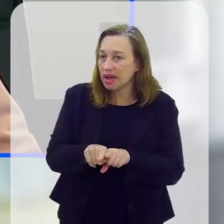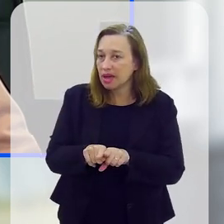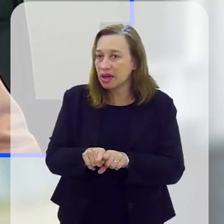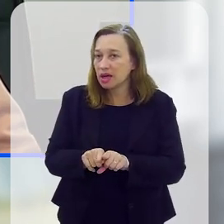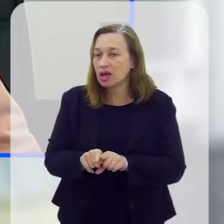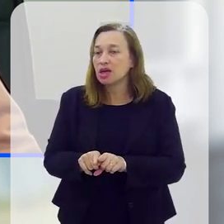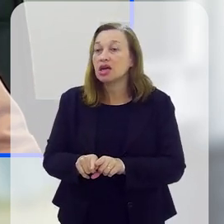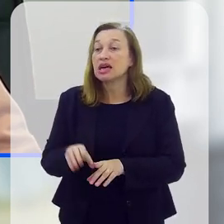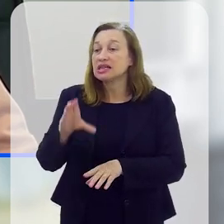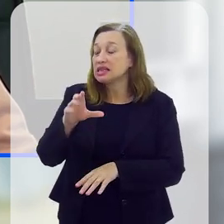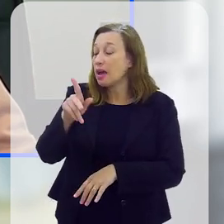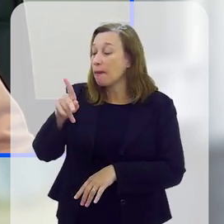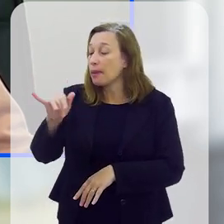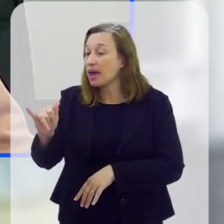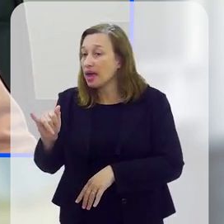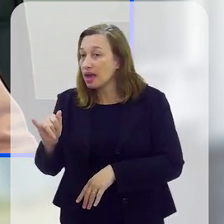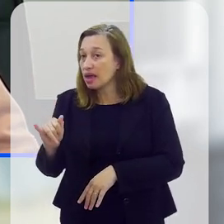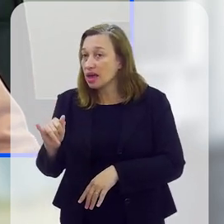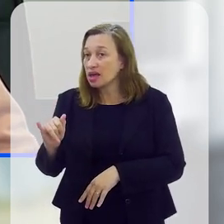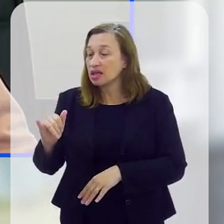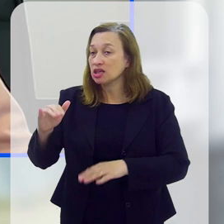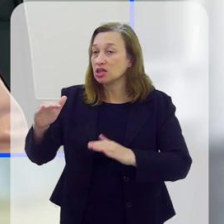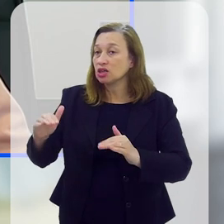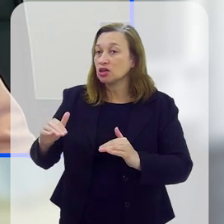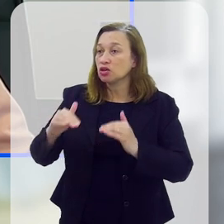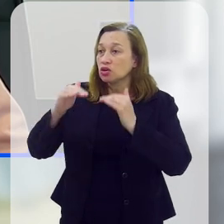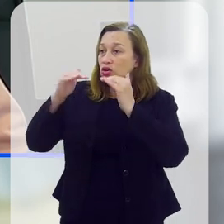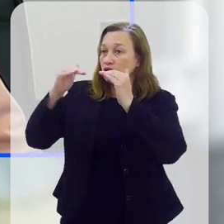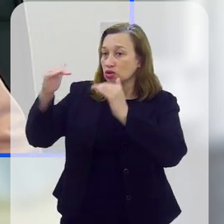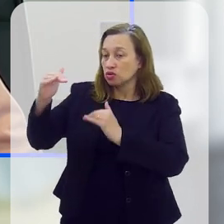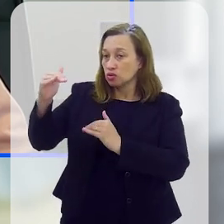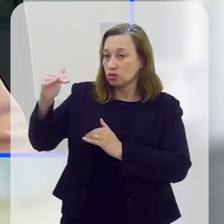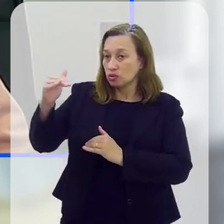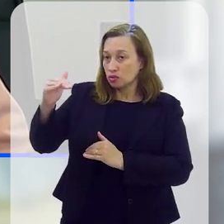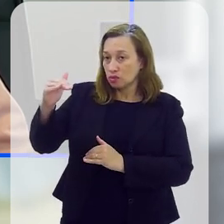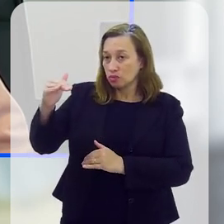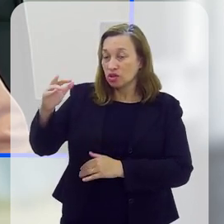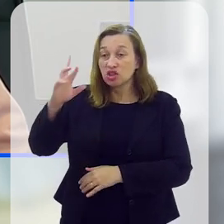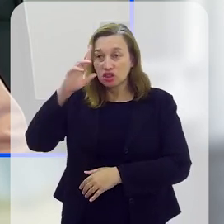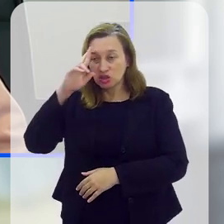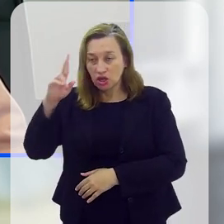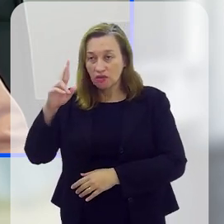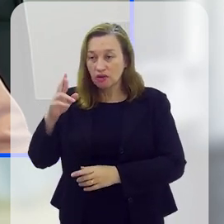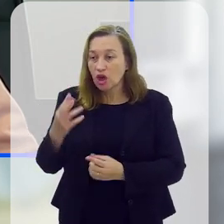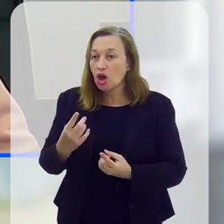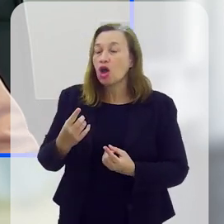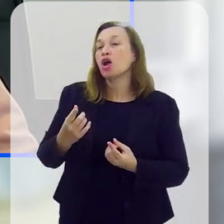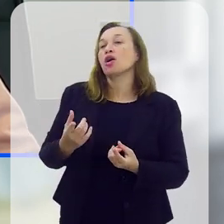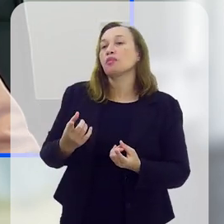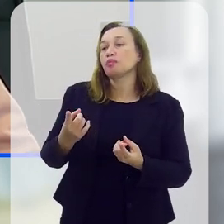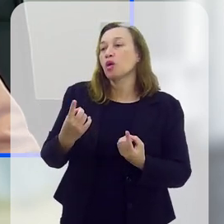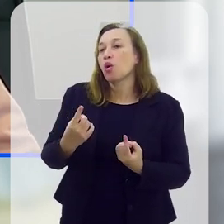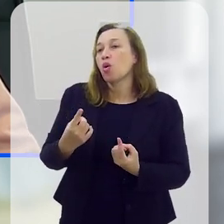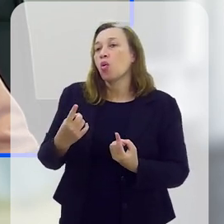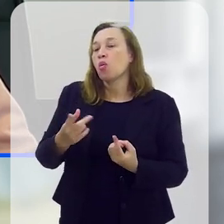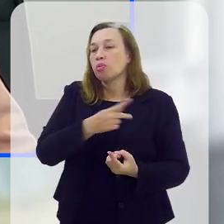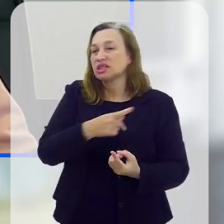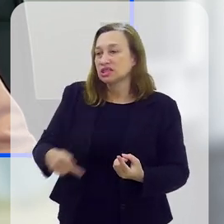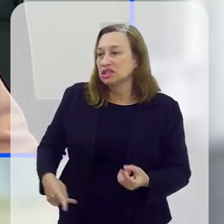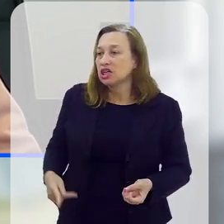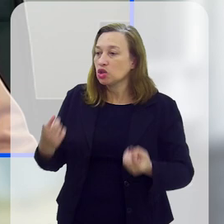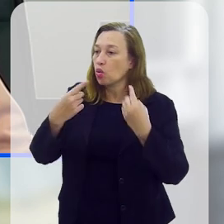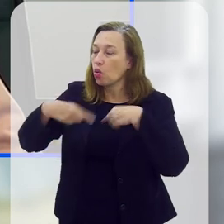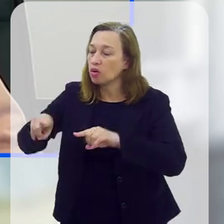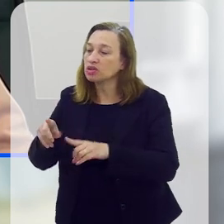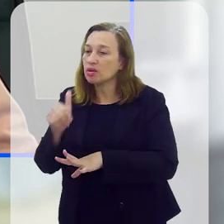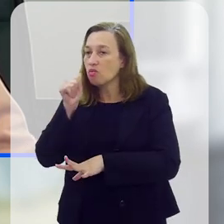em sede de CPI, a superintendente que cuida da questão da violência contra a mulher, que é também uma